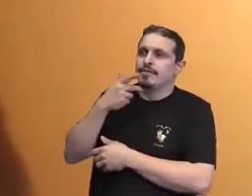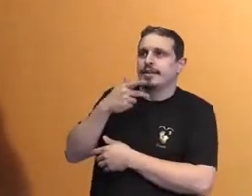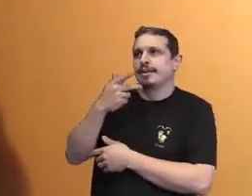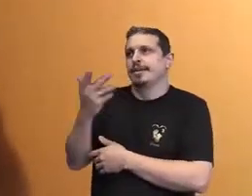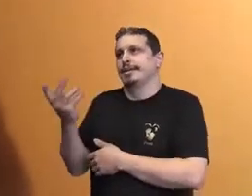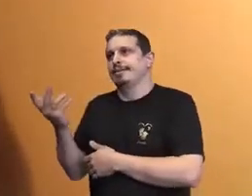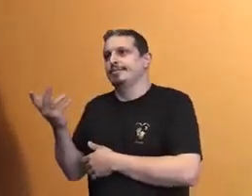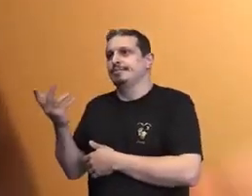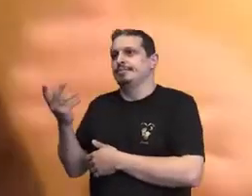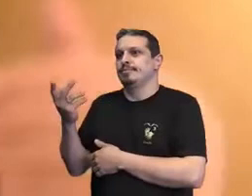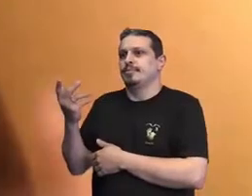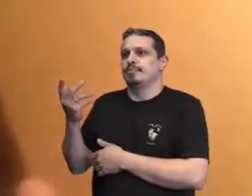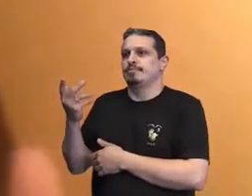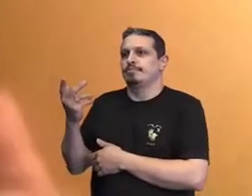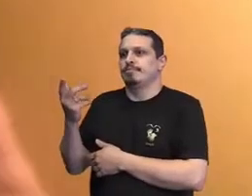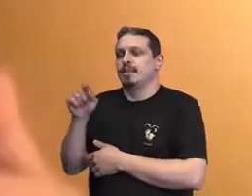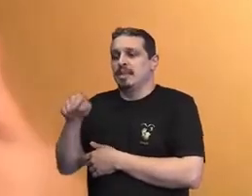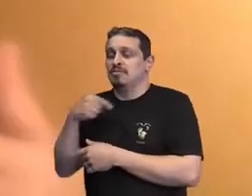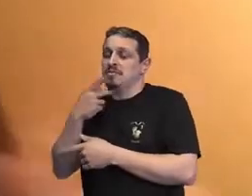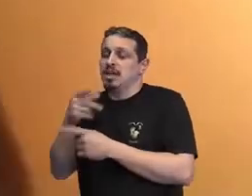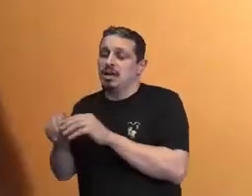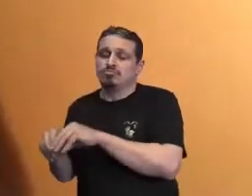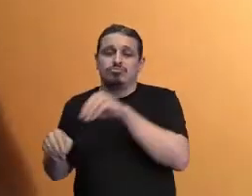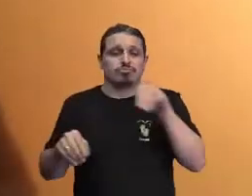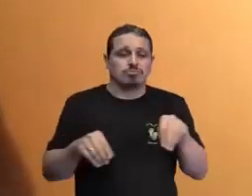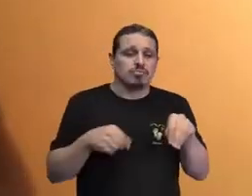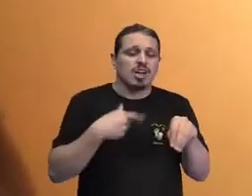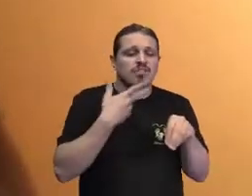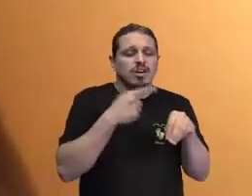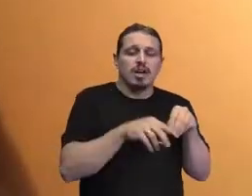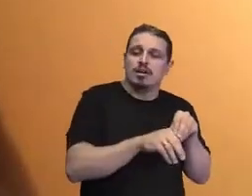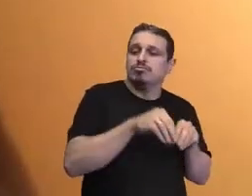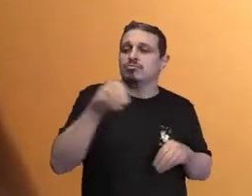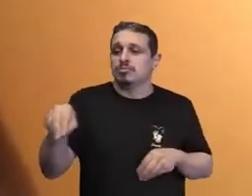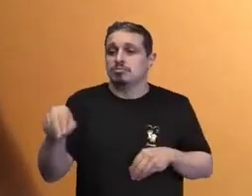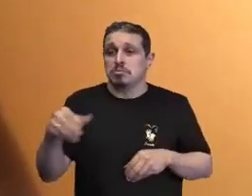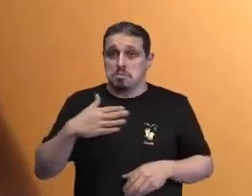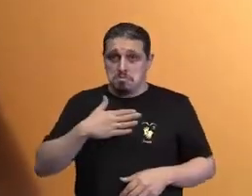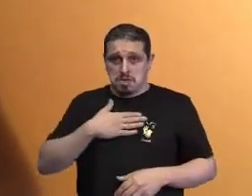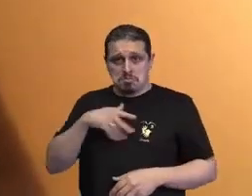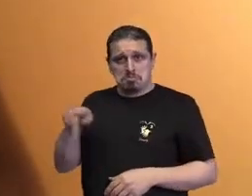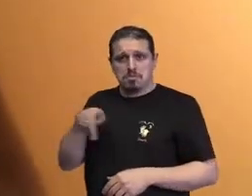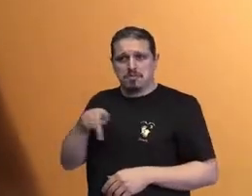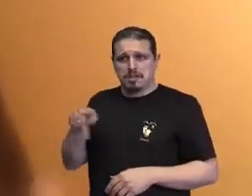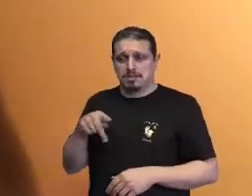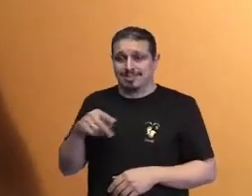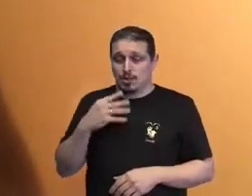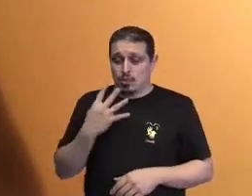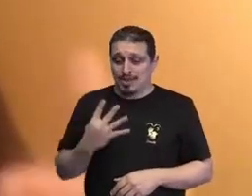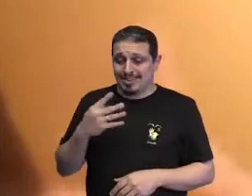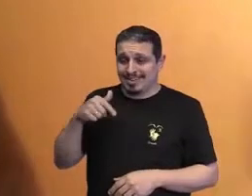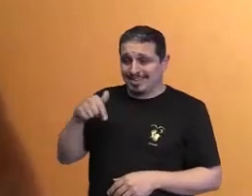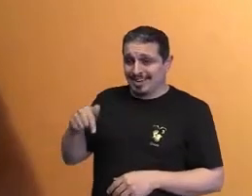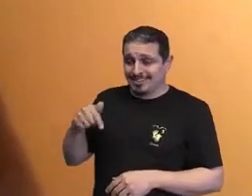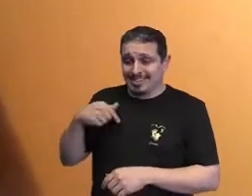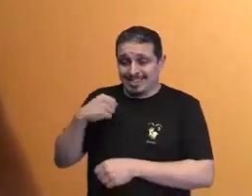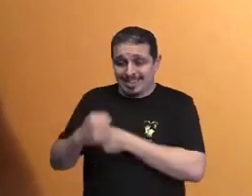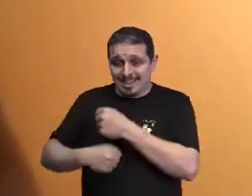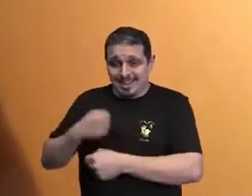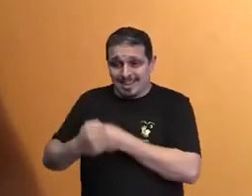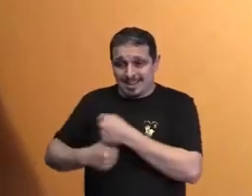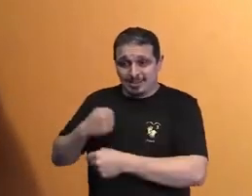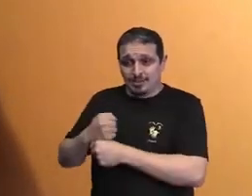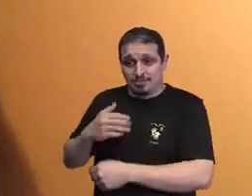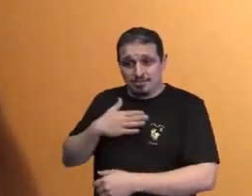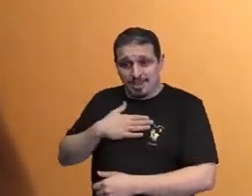vai para lá. Tem muitas coisas que eu que sou professor há 47 anos, eu que estou na atividade também de